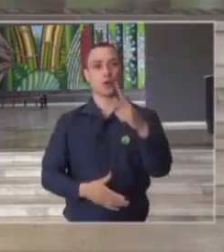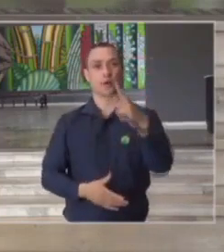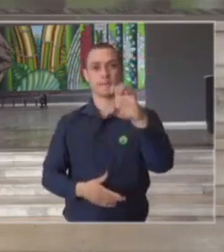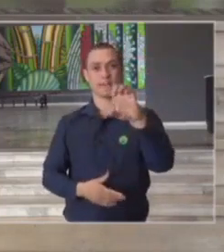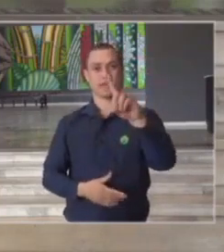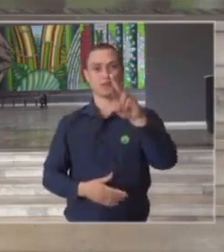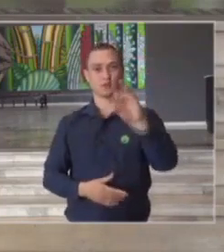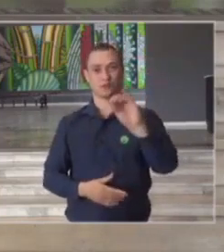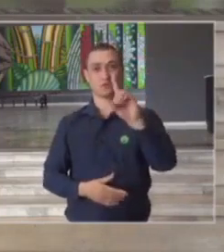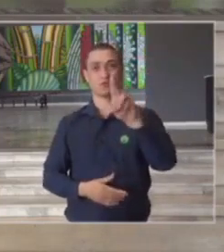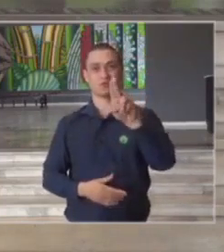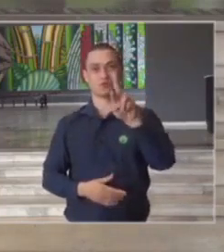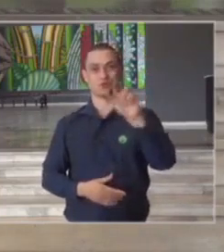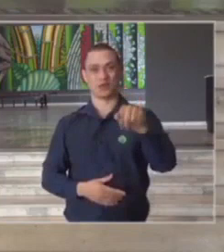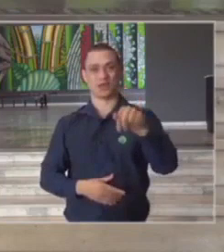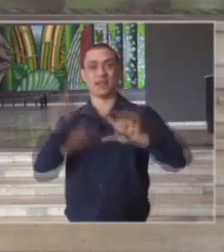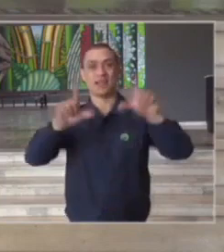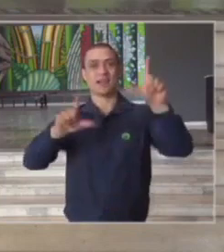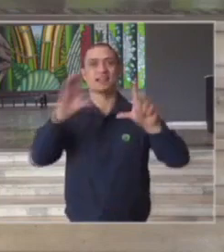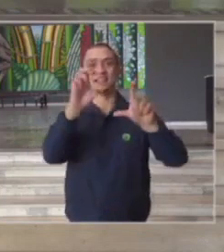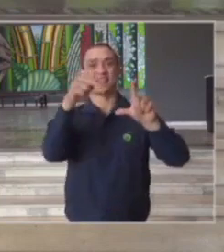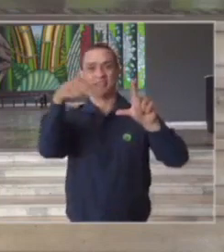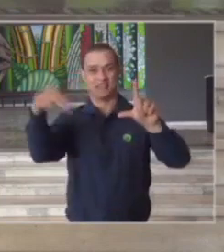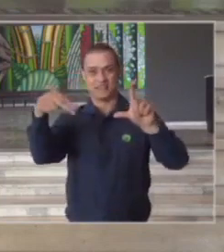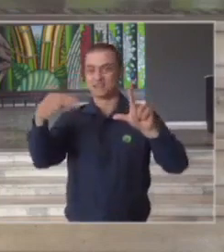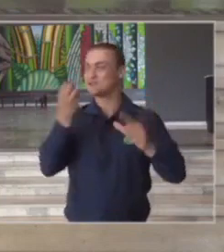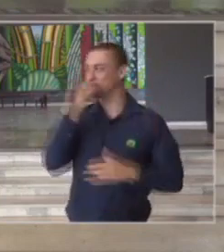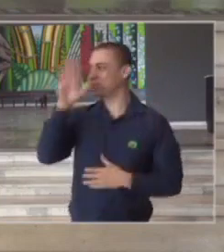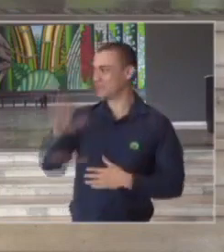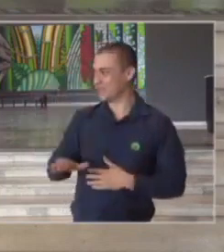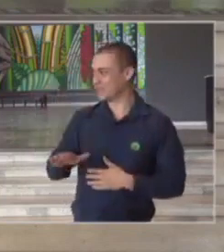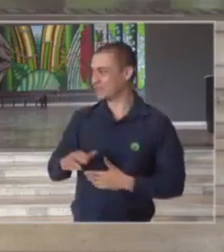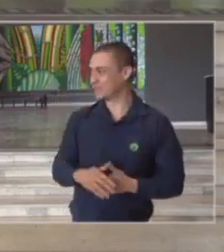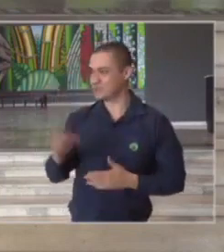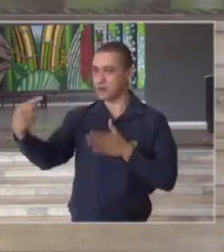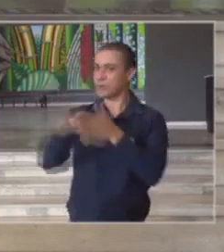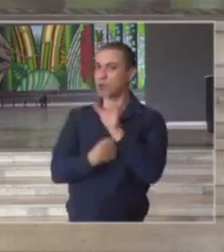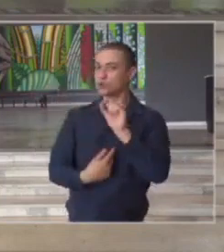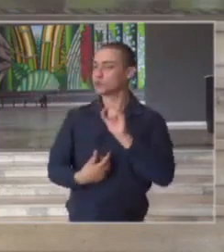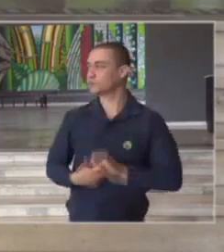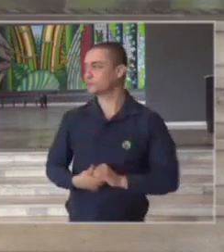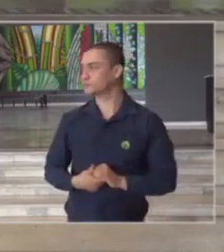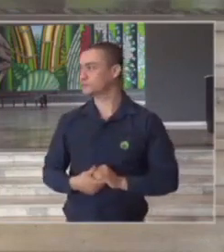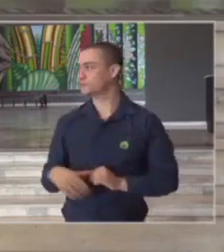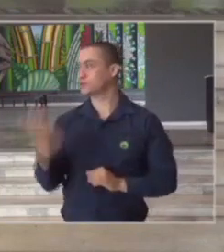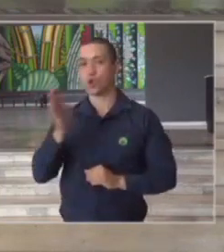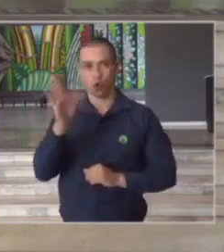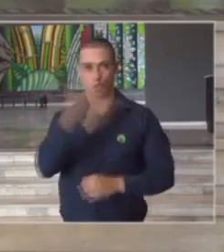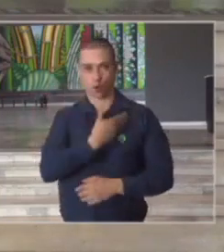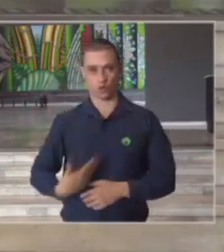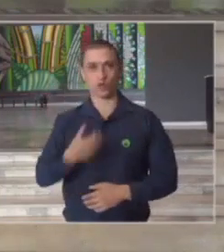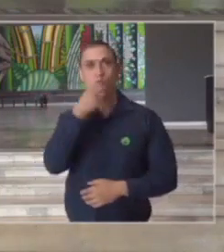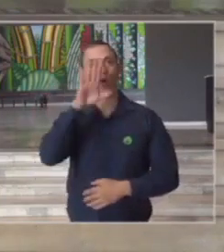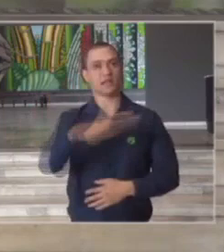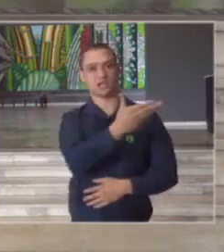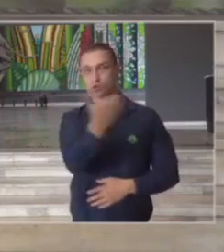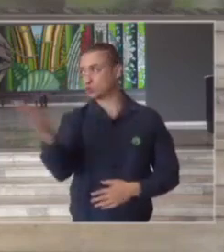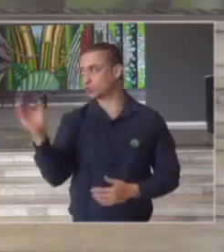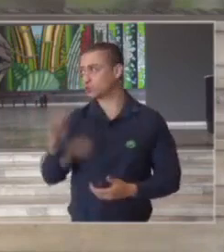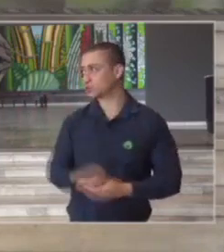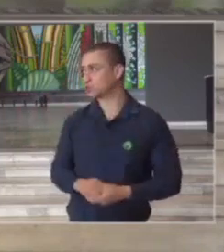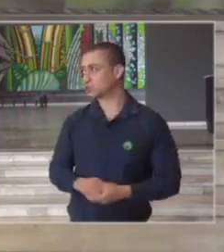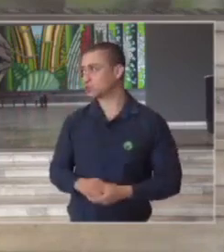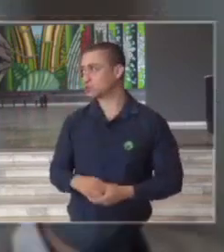CNN Pedro Duran boa tarde sua pergunta por favor oi governador boa tarde ao senhor a todos aqui